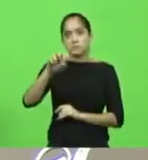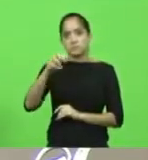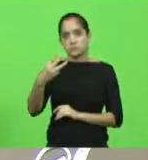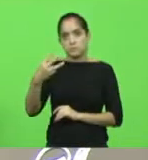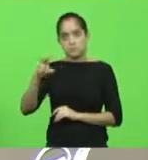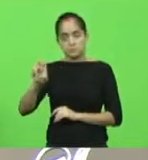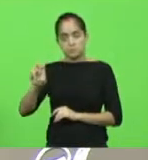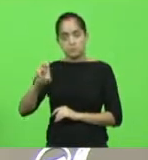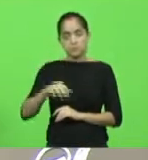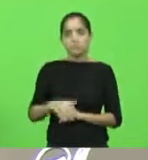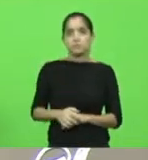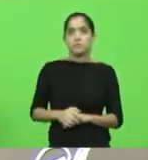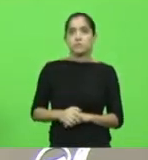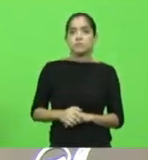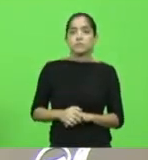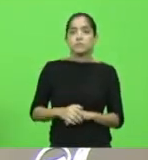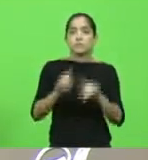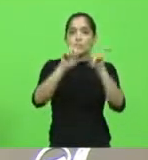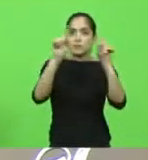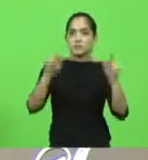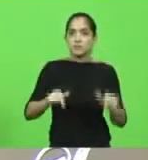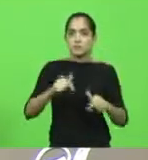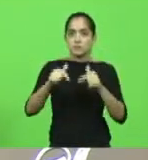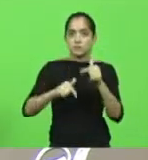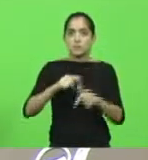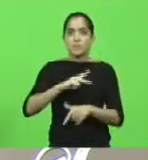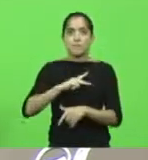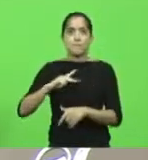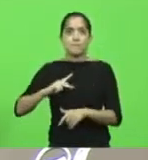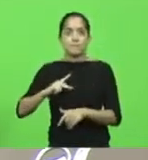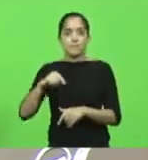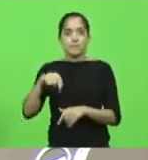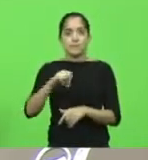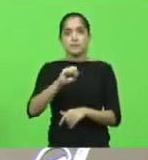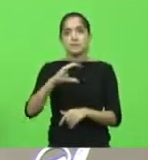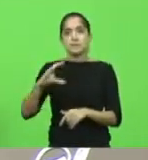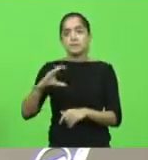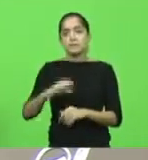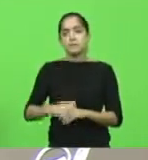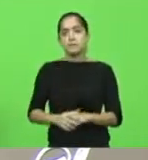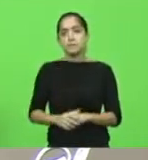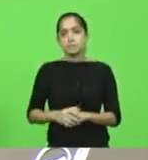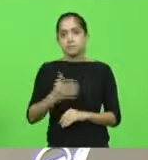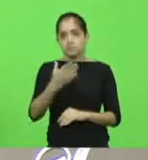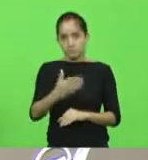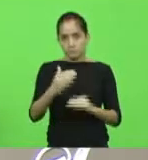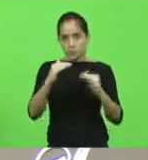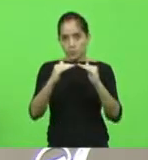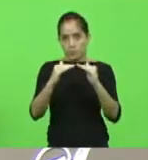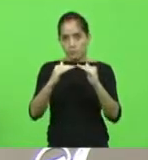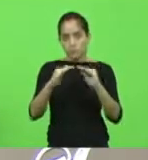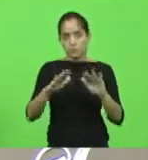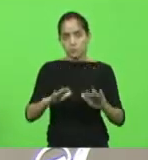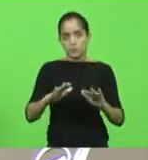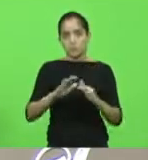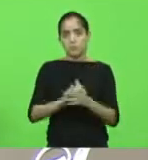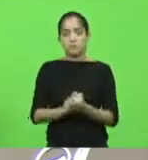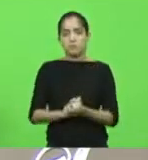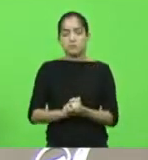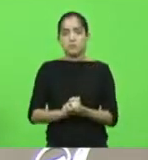que dispõe sobre o Estatuto dos Servidores Públicos Civis do Estado de Santa Catarina. Deputados que aprovam, permaneçam como se encontram.